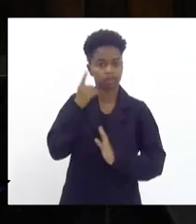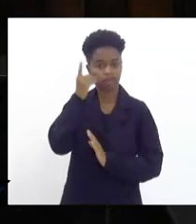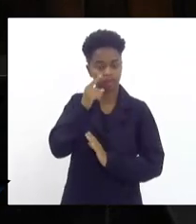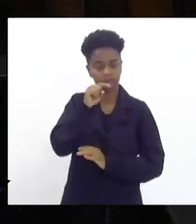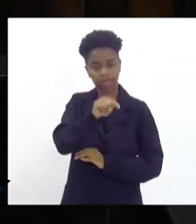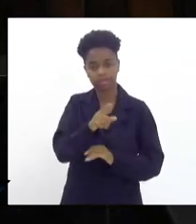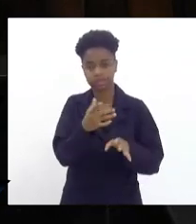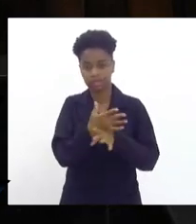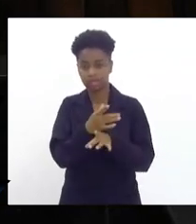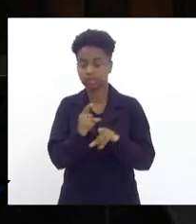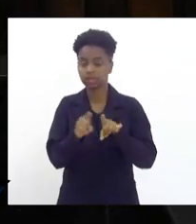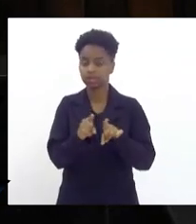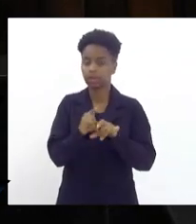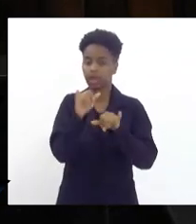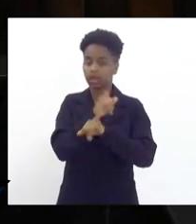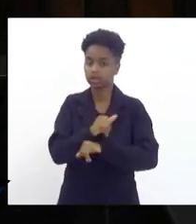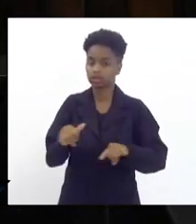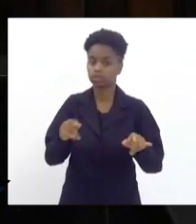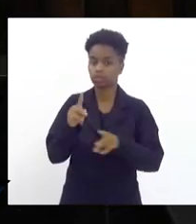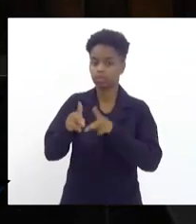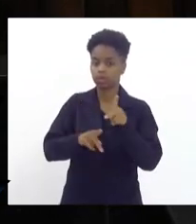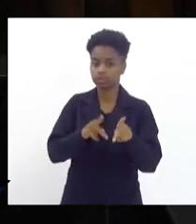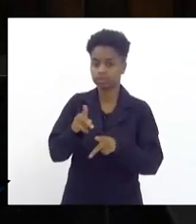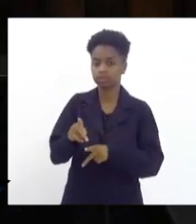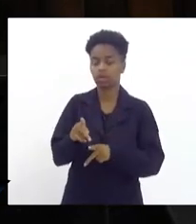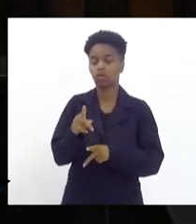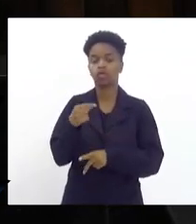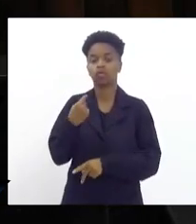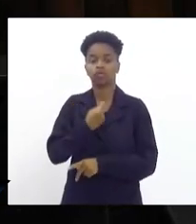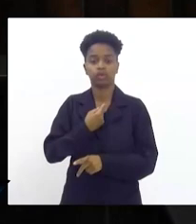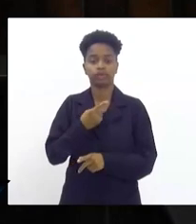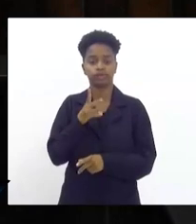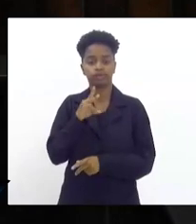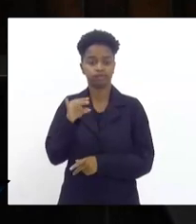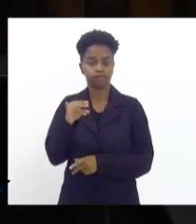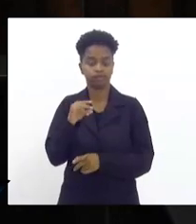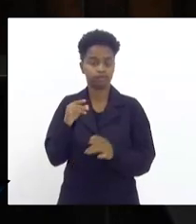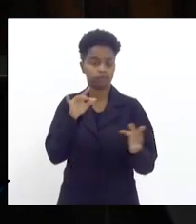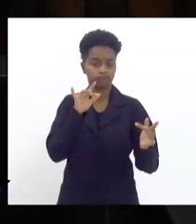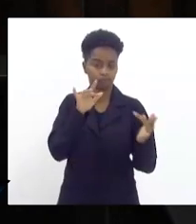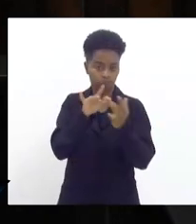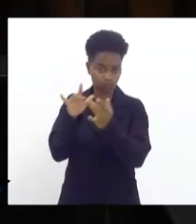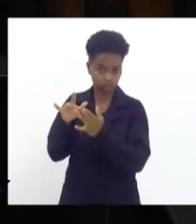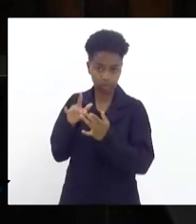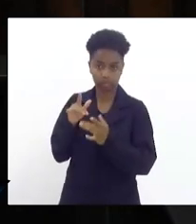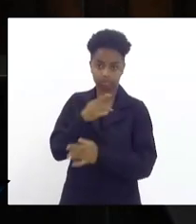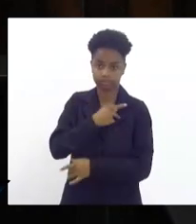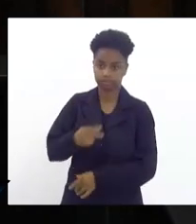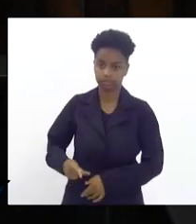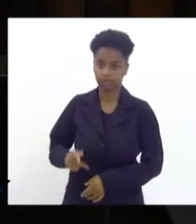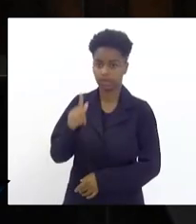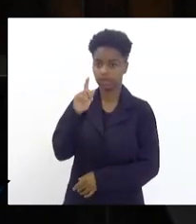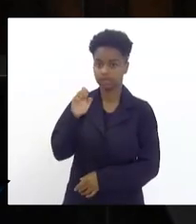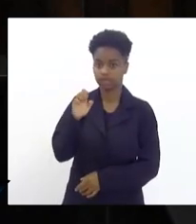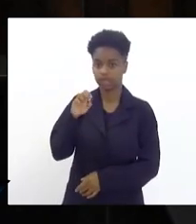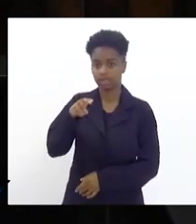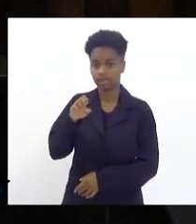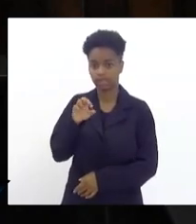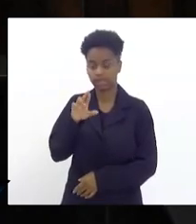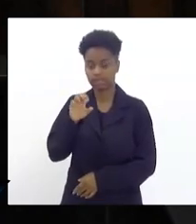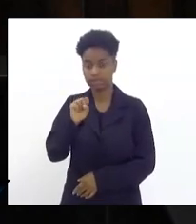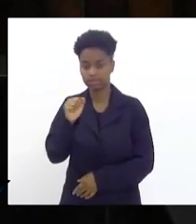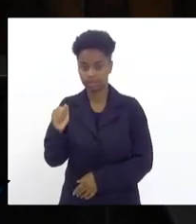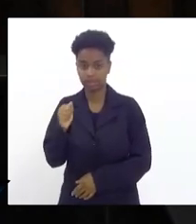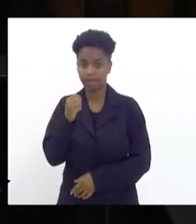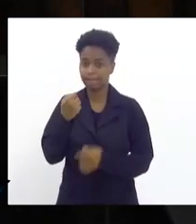dizer à população os moradores do município de Pinheiral que nós vamos fazer o contato com o presidente da Genesa para que ele possa dar o mais